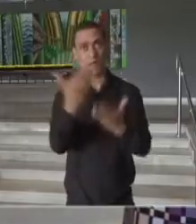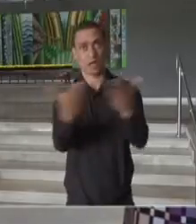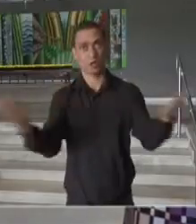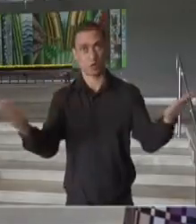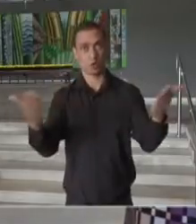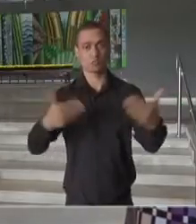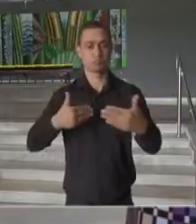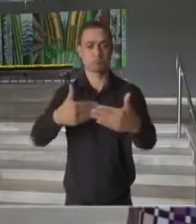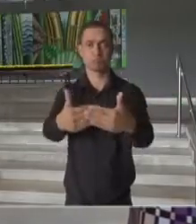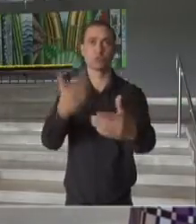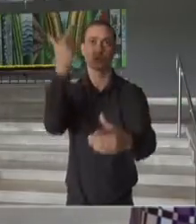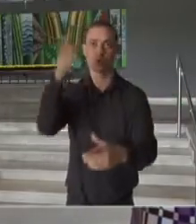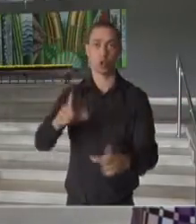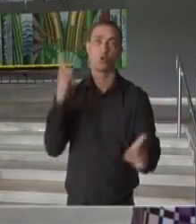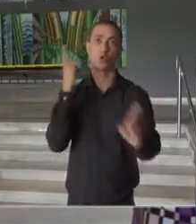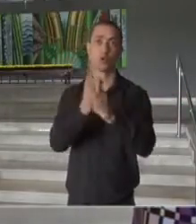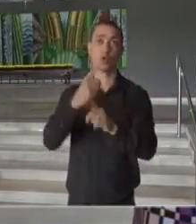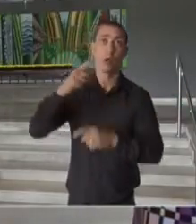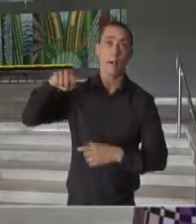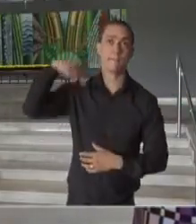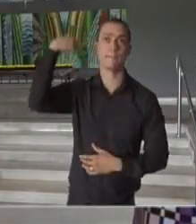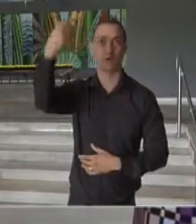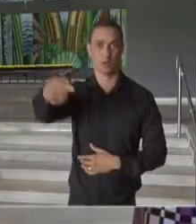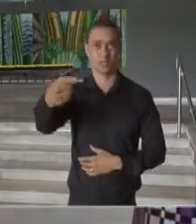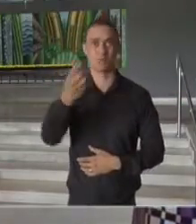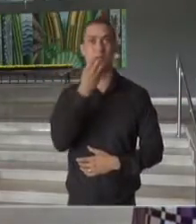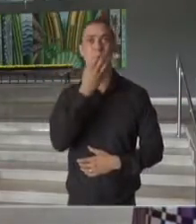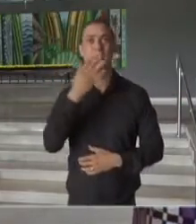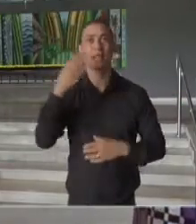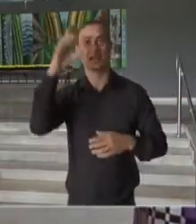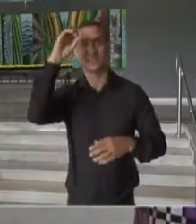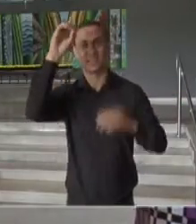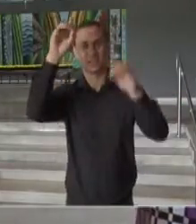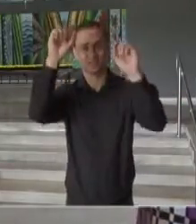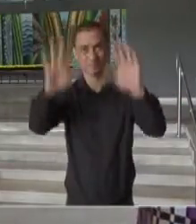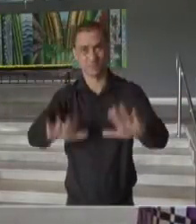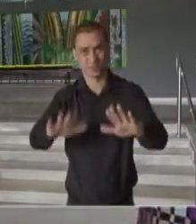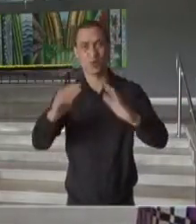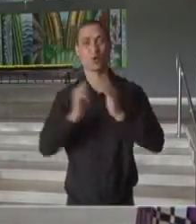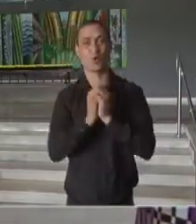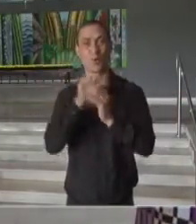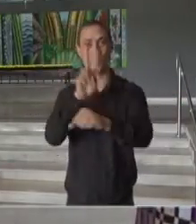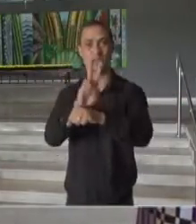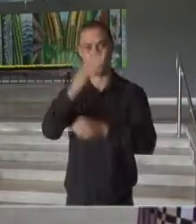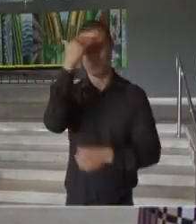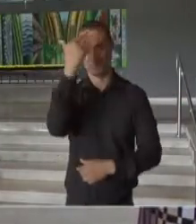breve estaremos aqui novamente com uma próxima coletiva. Fiquem bem, fiquem com Deus, fiquem protegidos. Muito obrigado a todos. Obrigado. Obrigado.